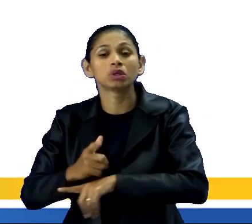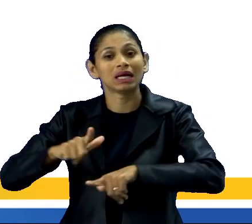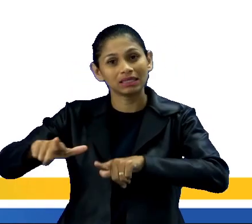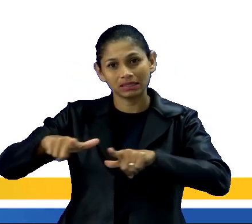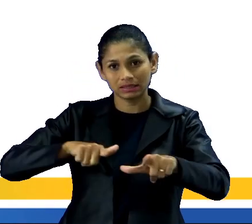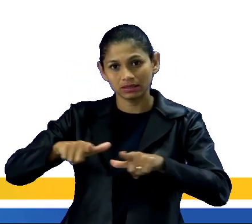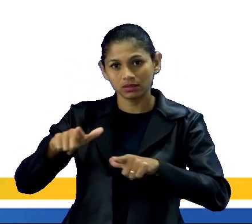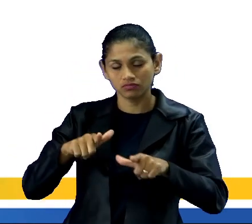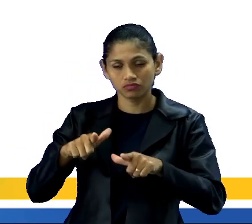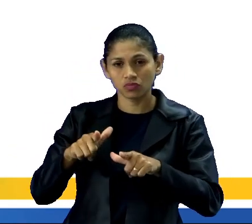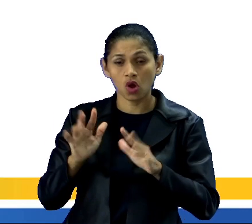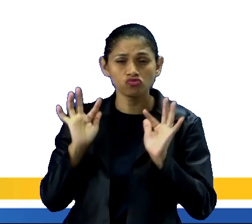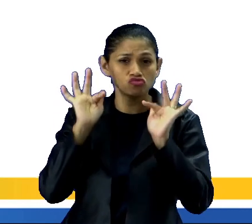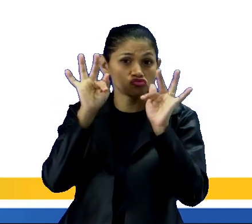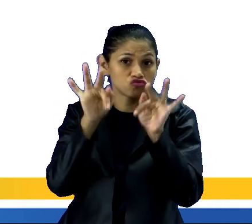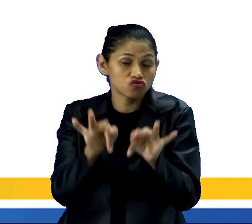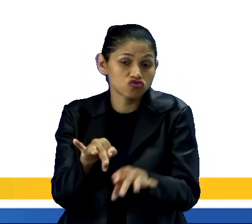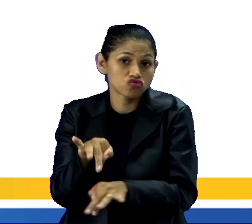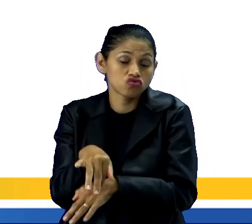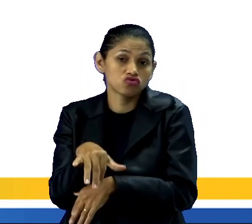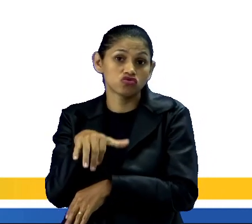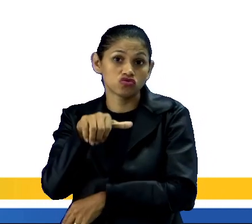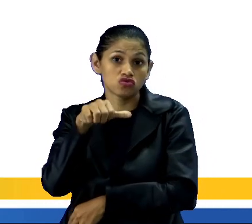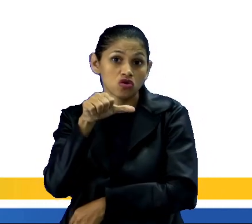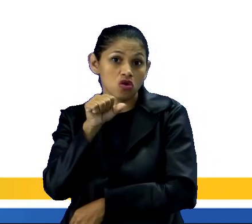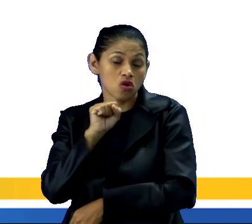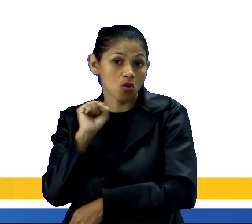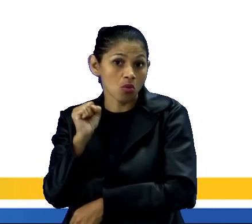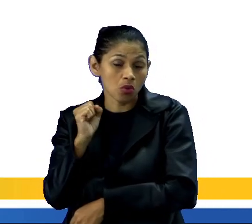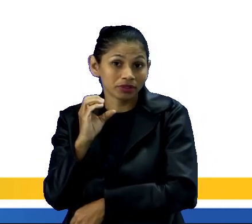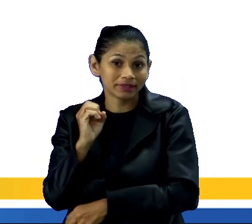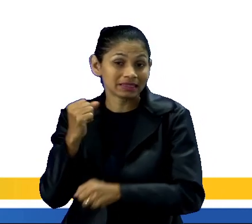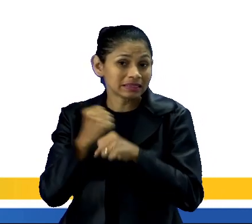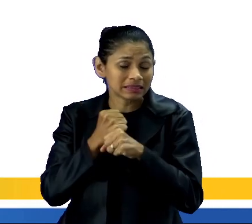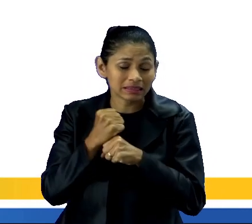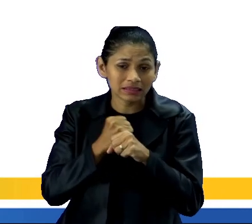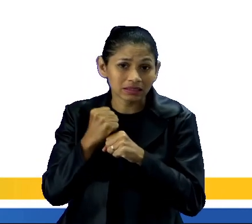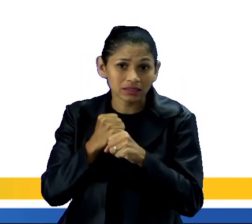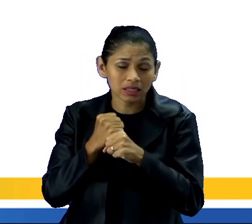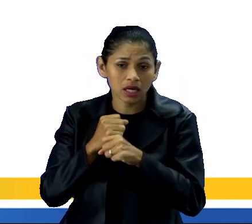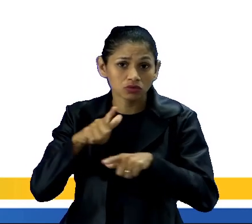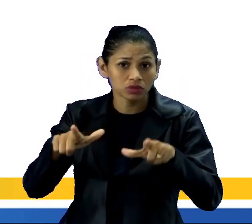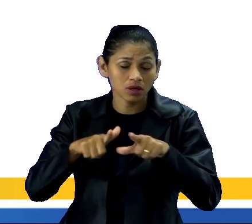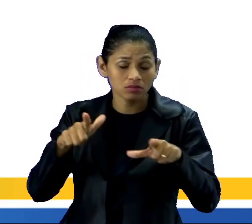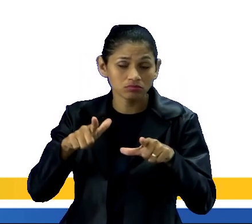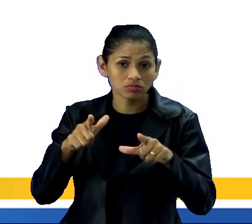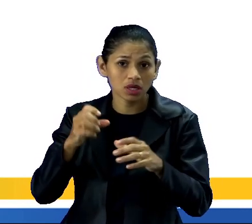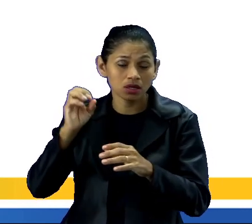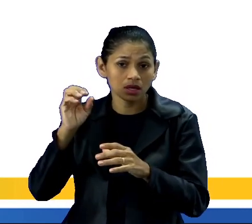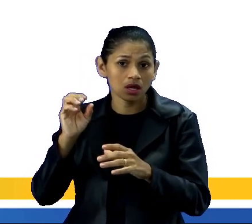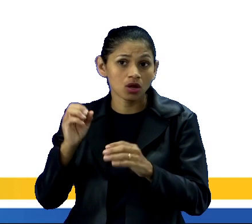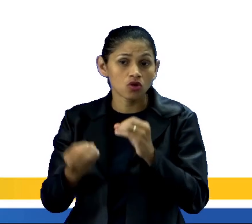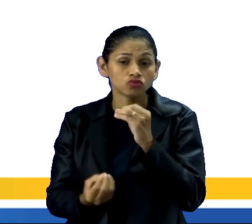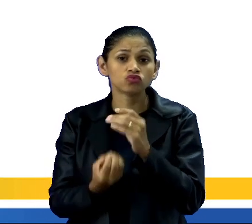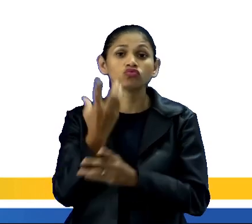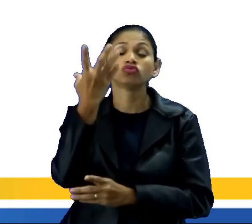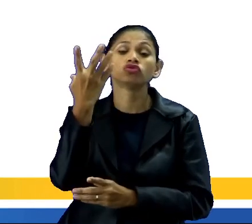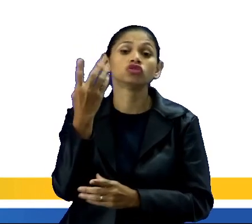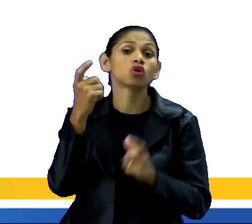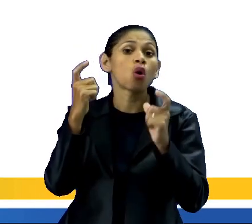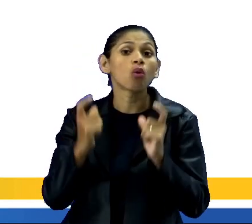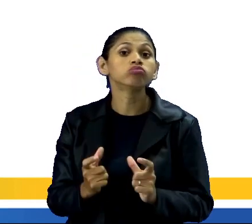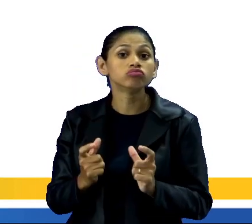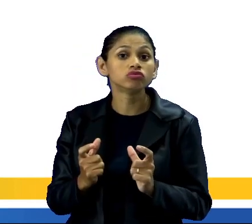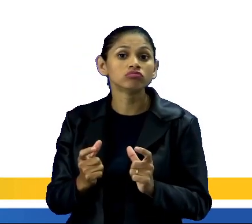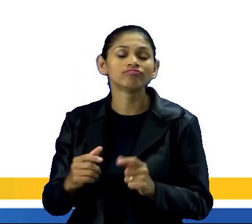80 anos, a maioria dos empregos surgiram nas grandes cidades que foram onde as indústrias se instalaram. As